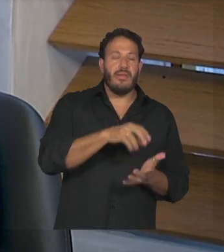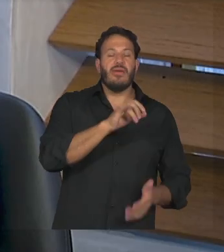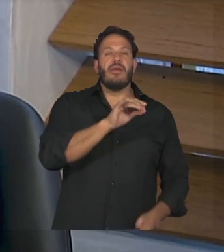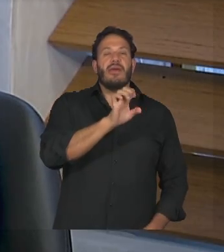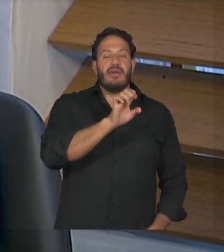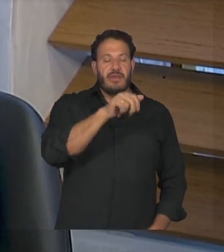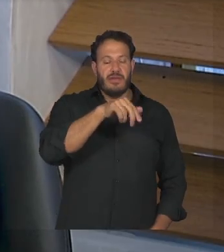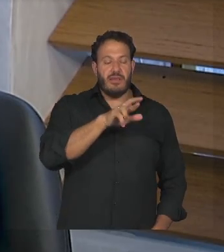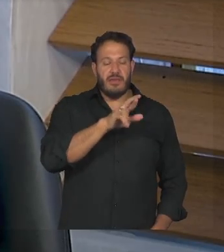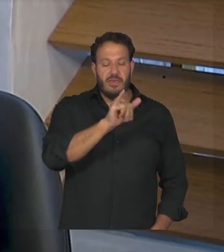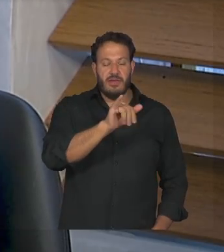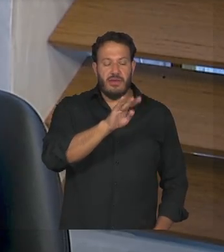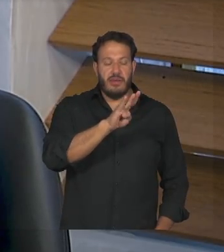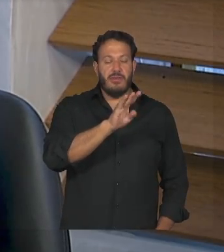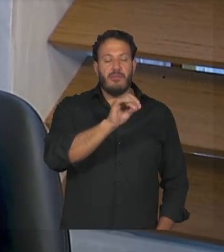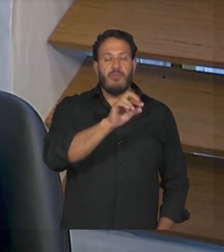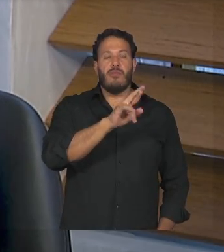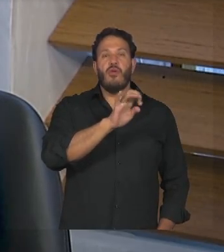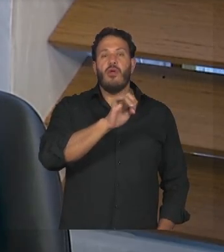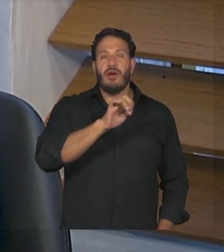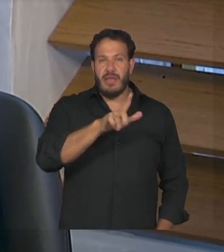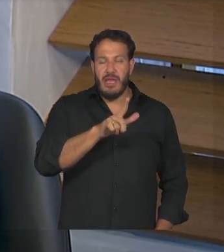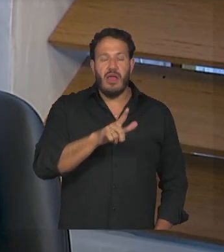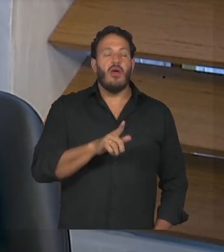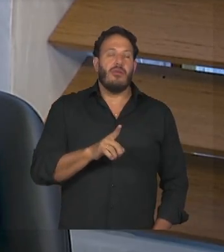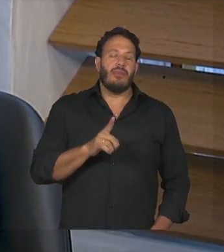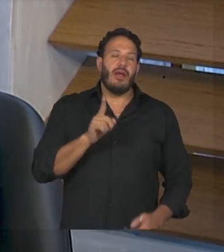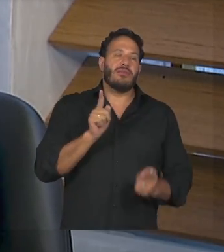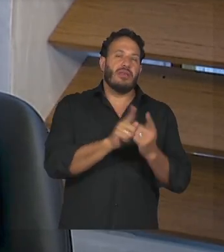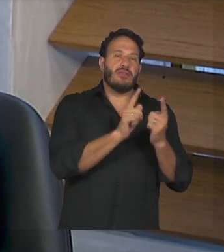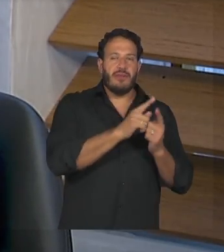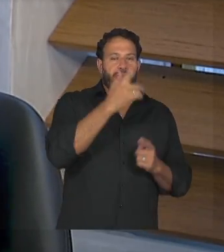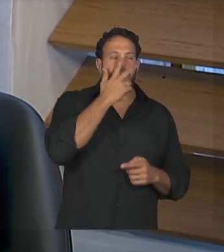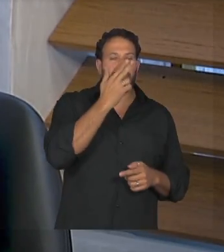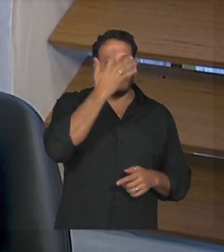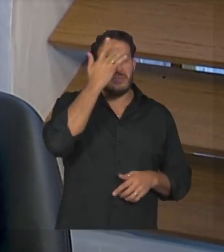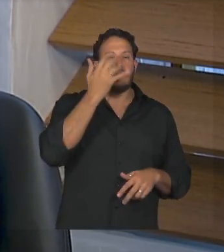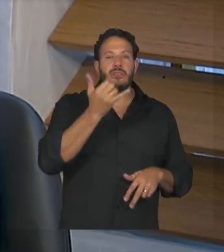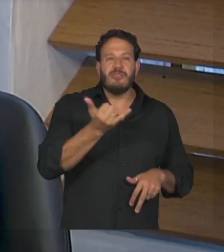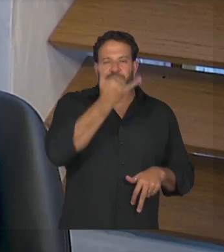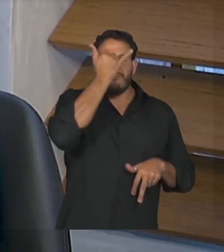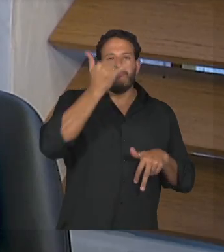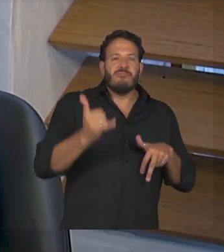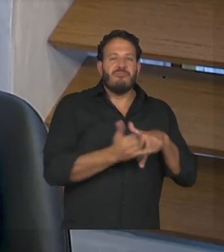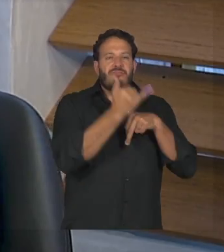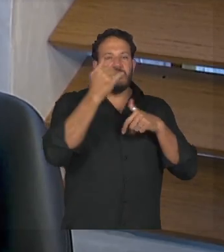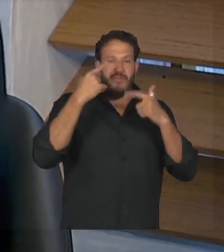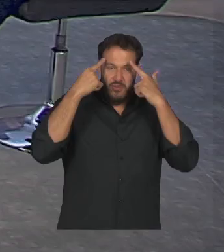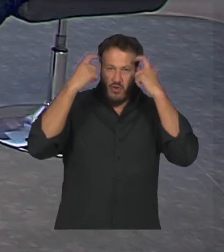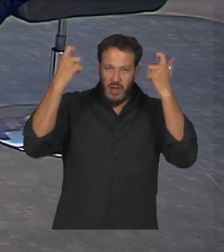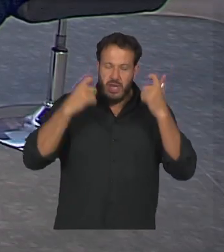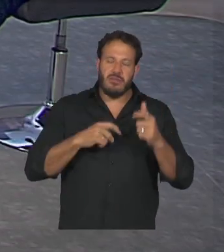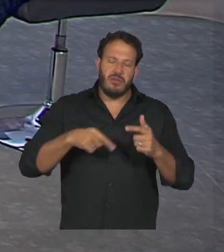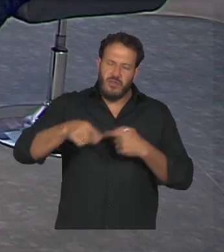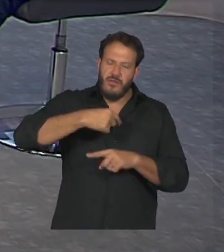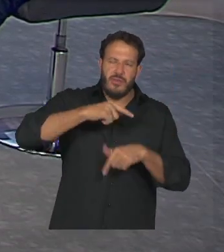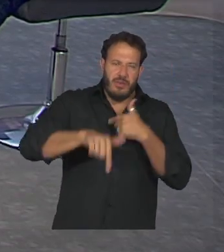que para atender as as vítimas de violência e assim nós vamos trabalhar em conjunto